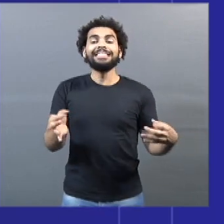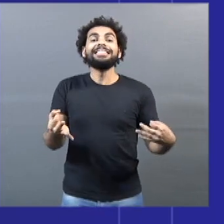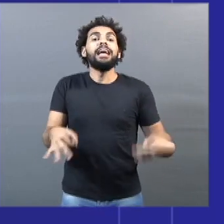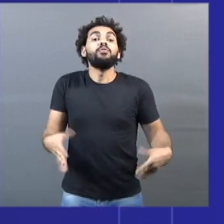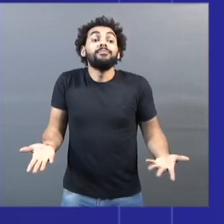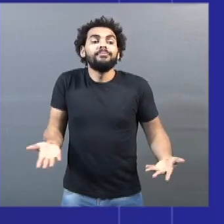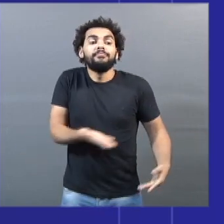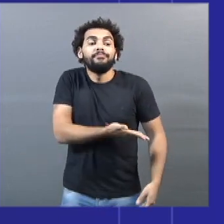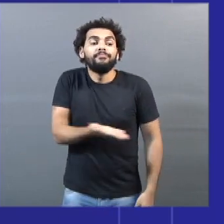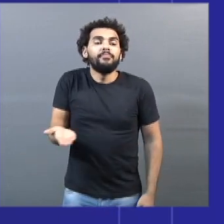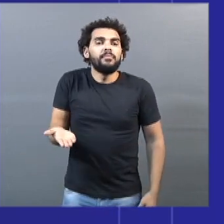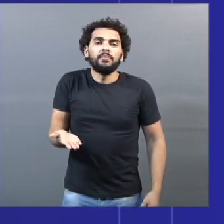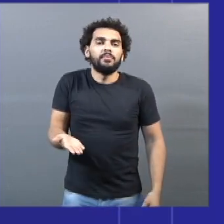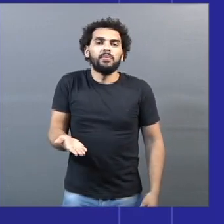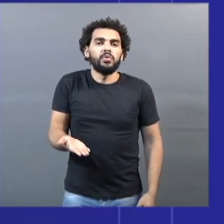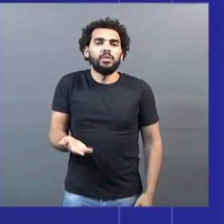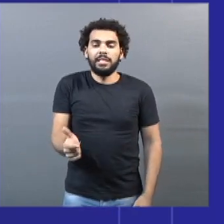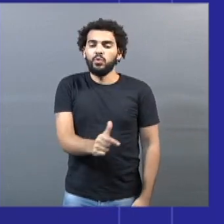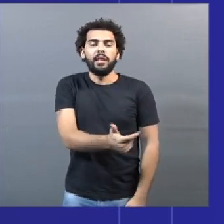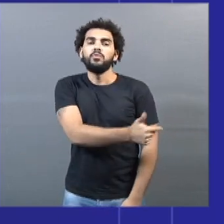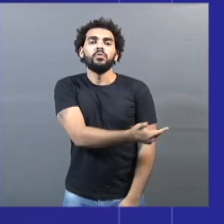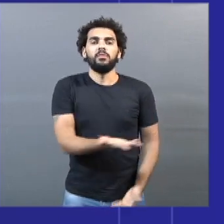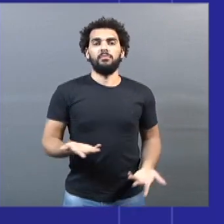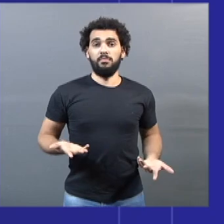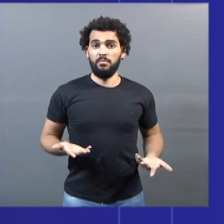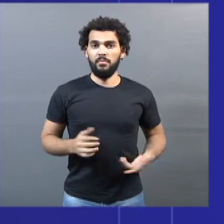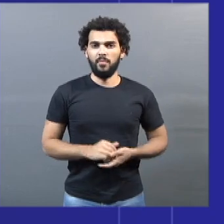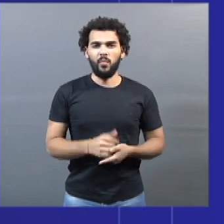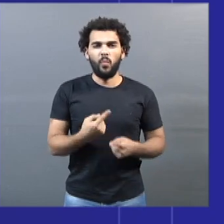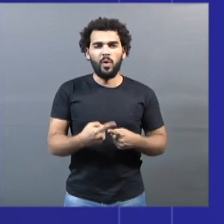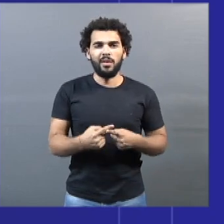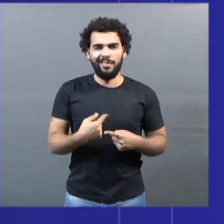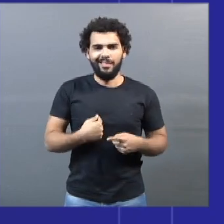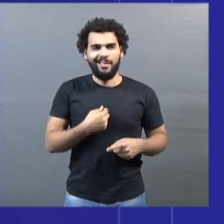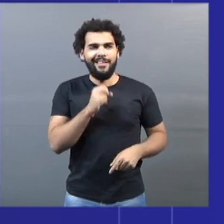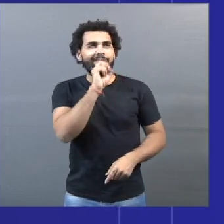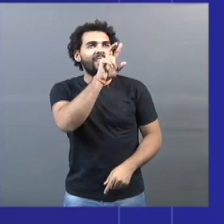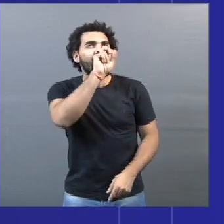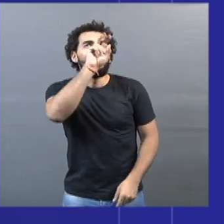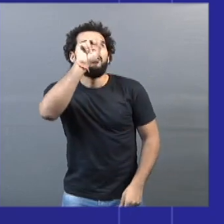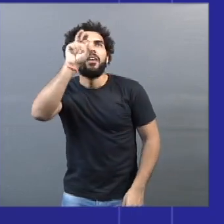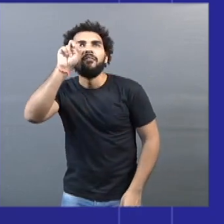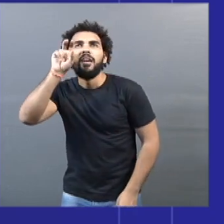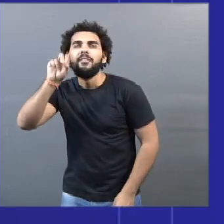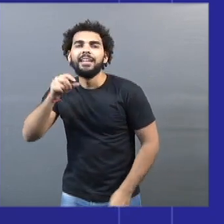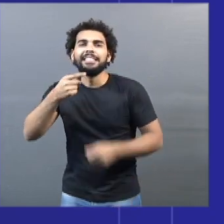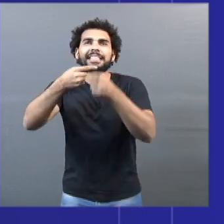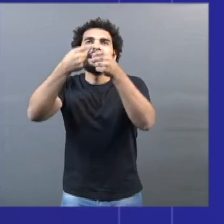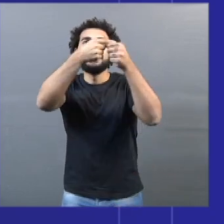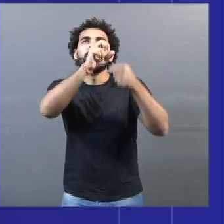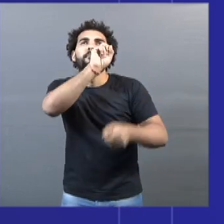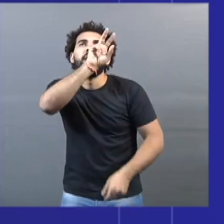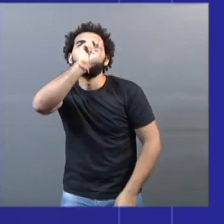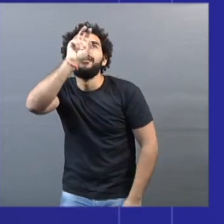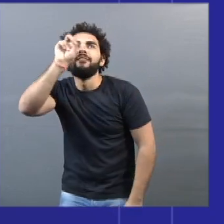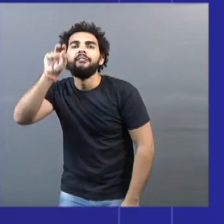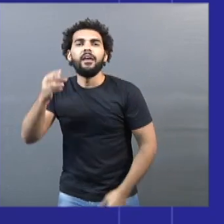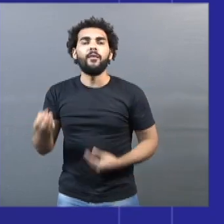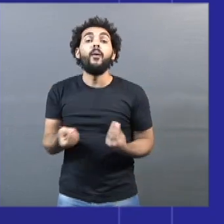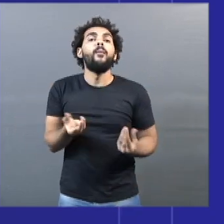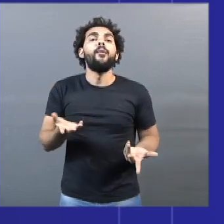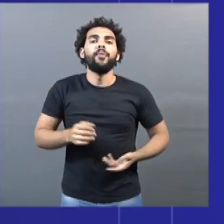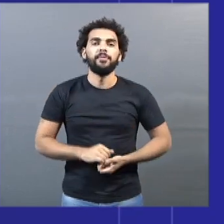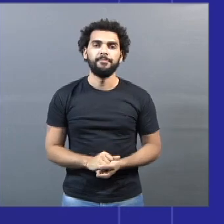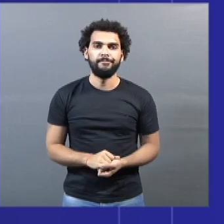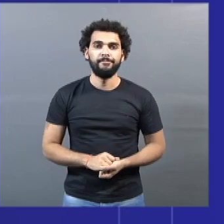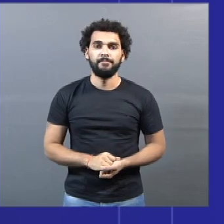A experiência dos que nos antecederam na pandemia e obtiveram sucesso prova